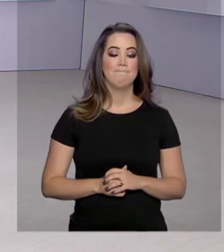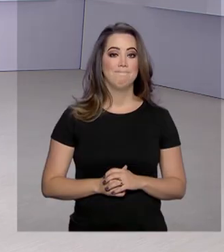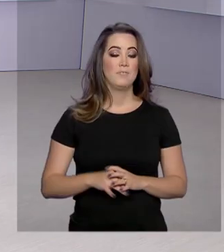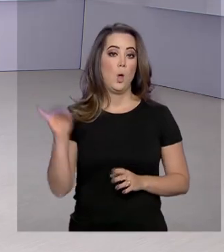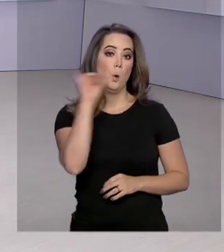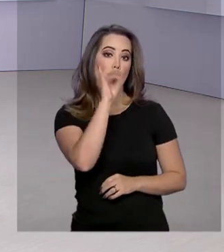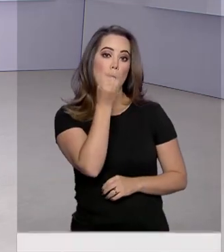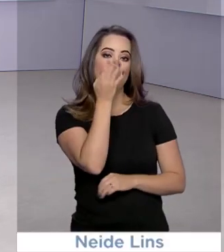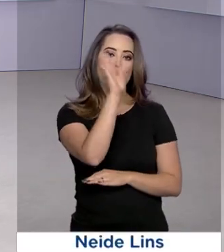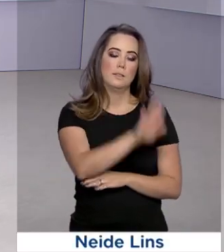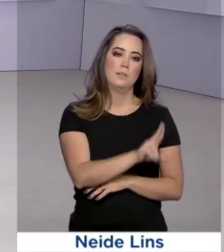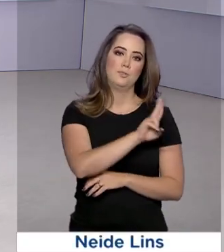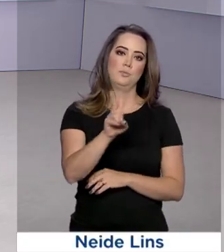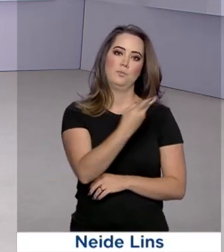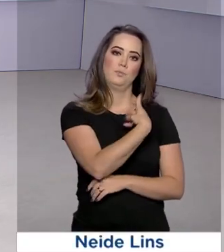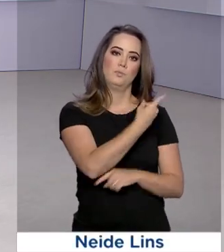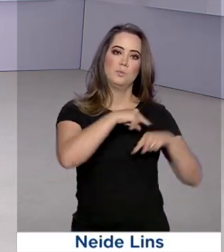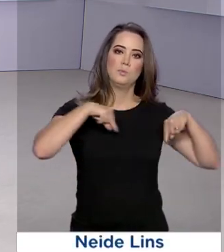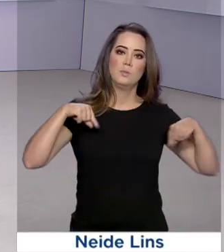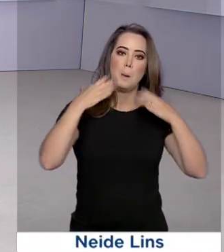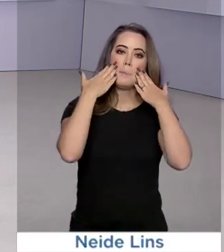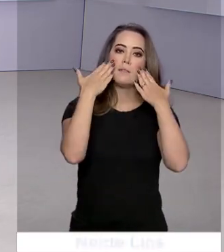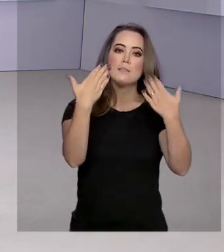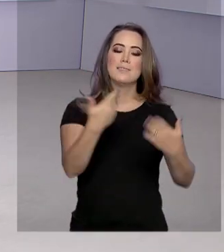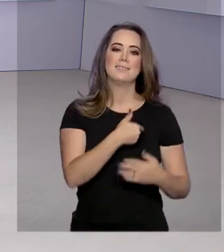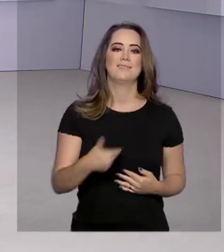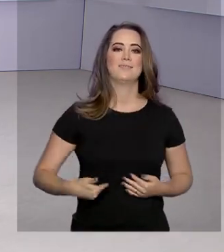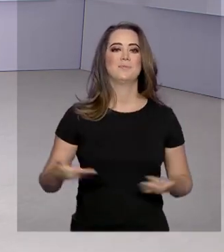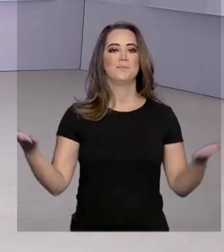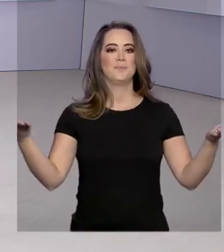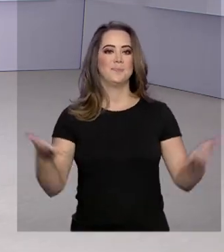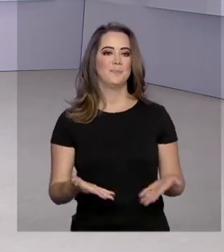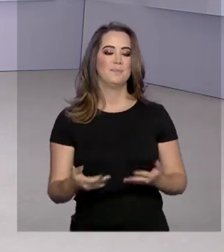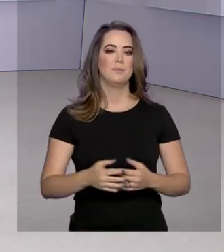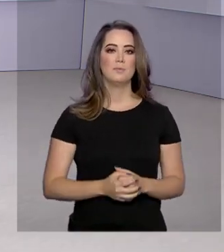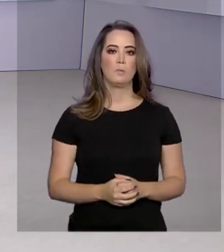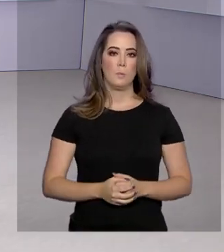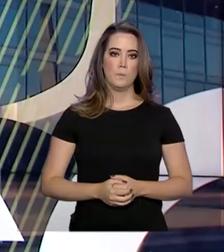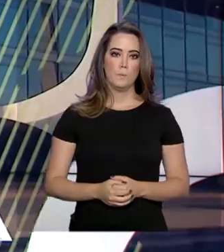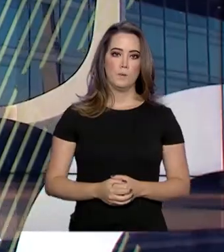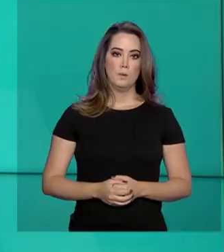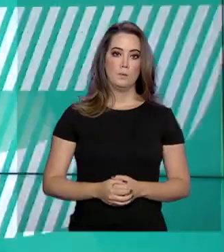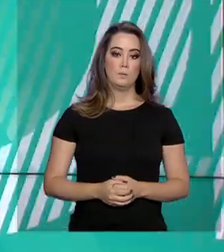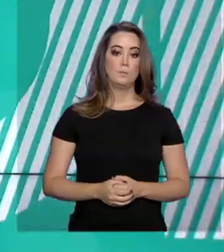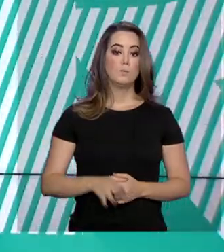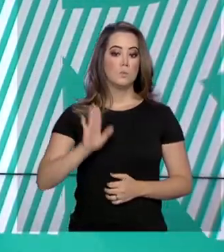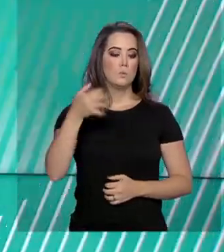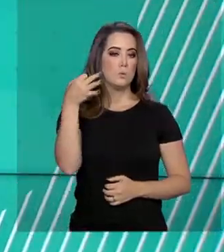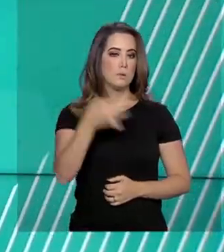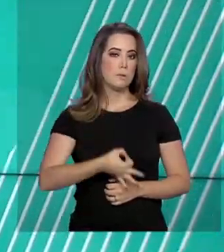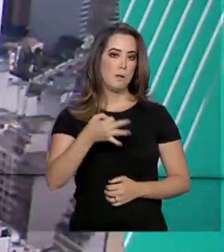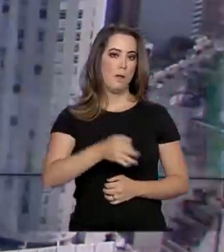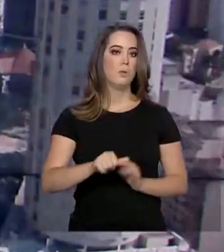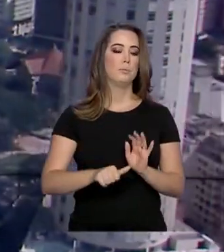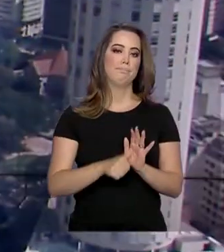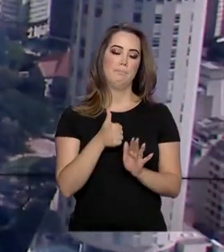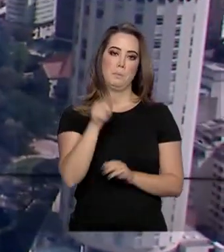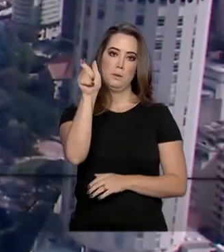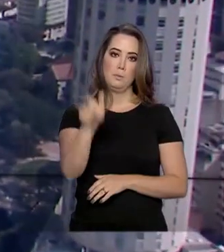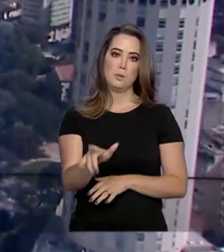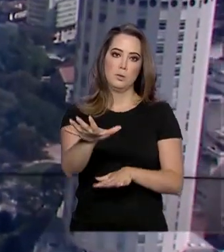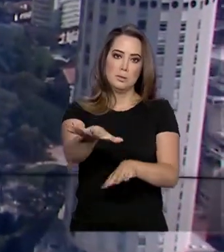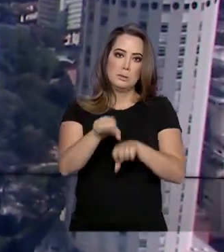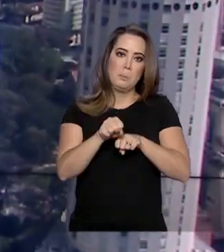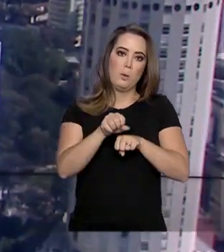Olá, boa tarde, eu sou Roberto Camargo e estamos de volta com mais uma edição do Governo Agora. Foi confirmado o primeiro caso de